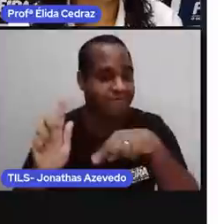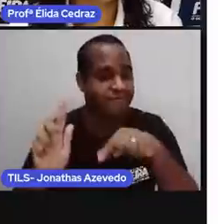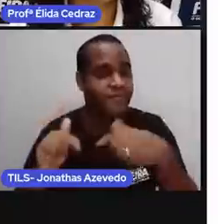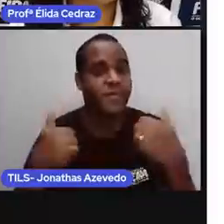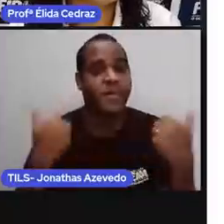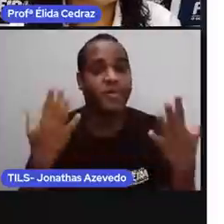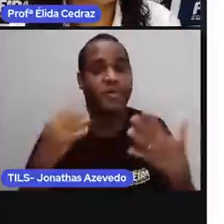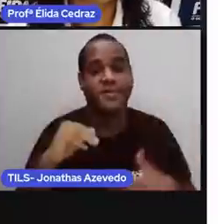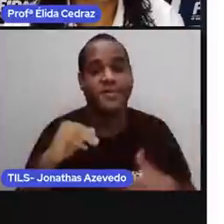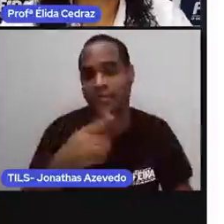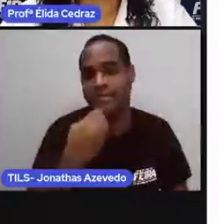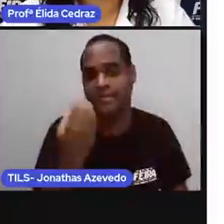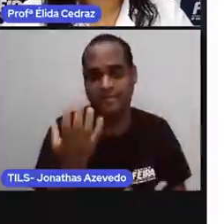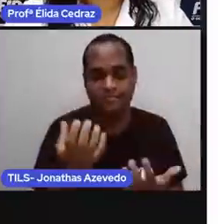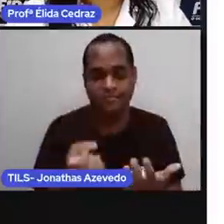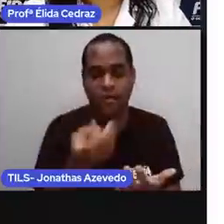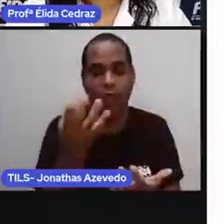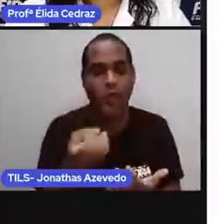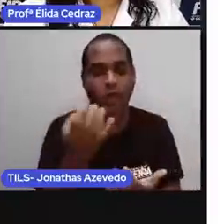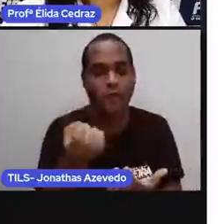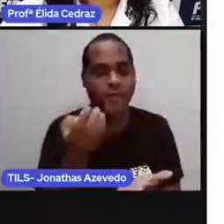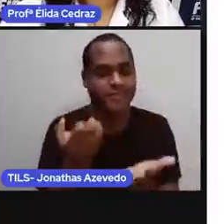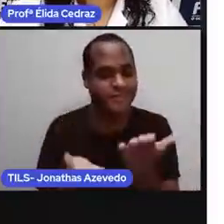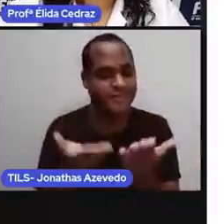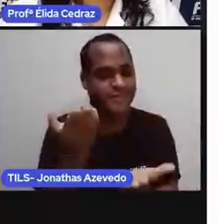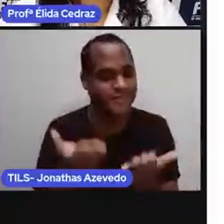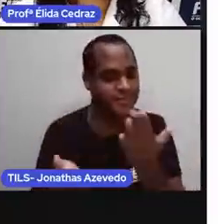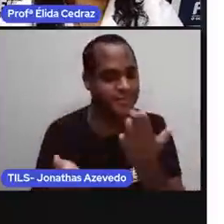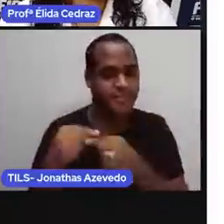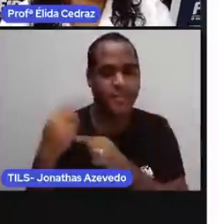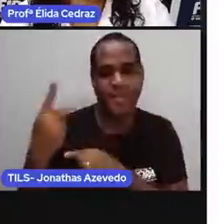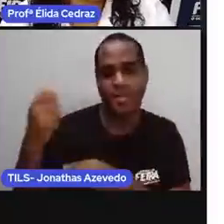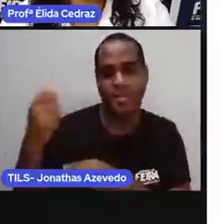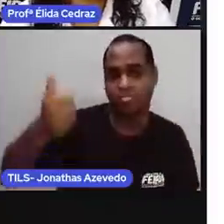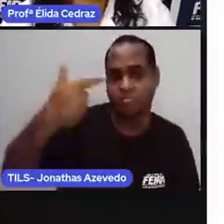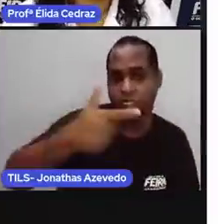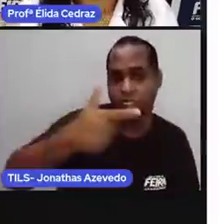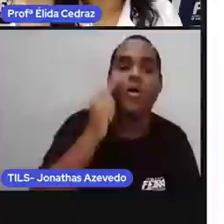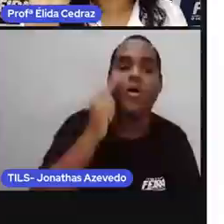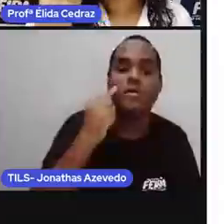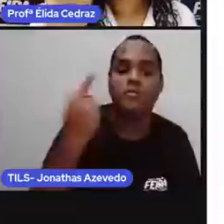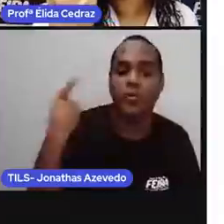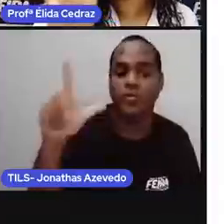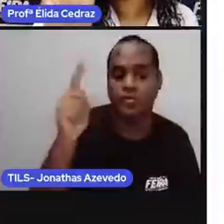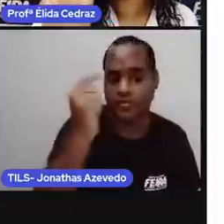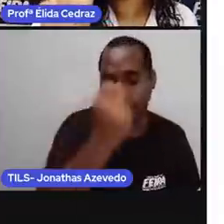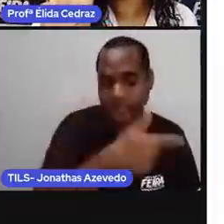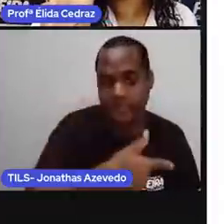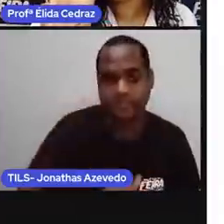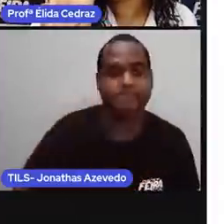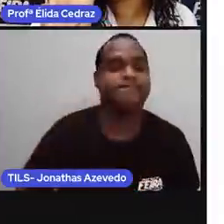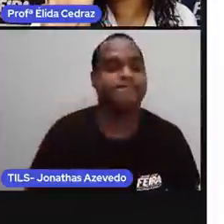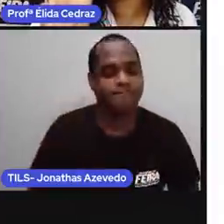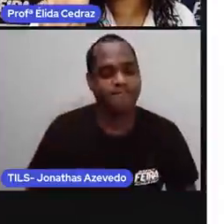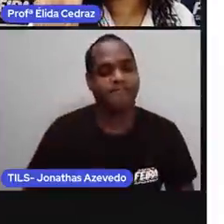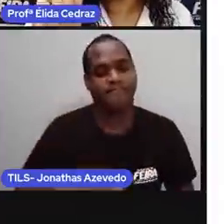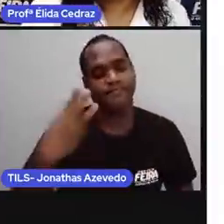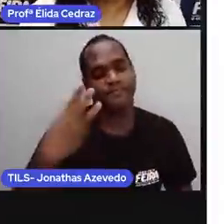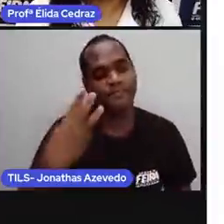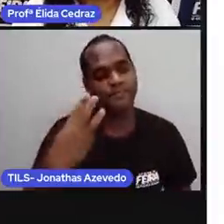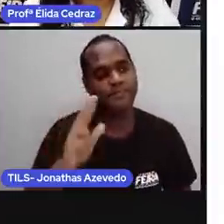quantos quilos quindim pesa a mais do que tatá? Três.